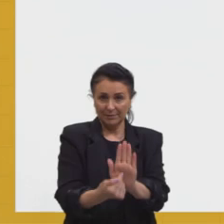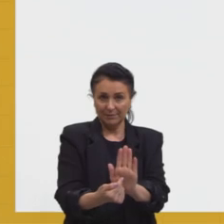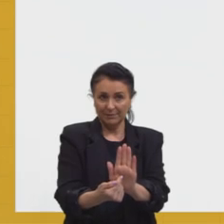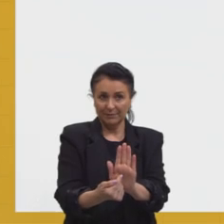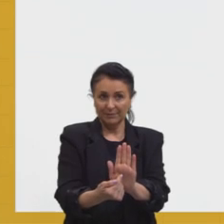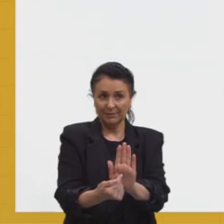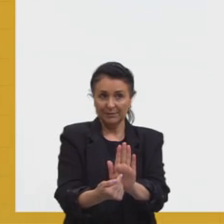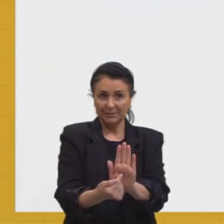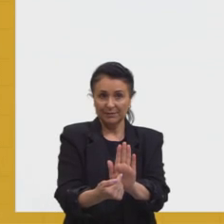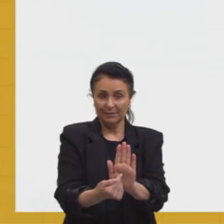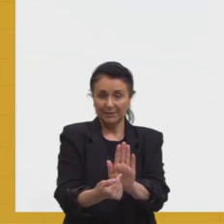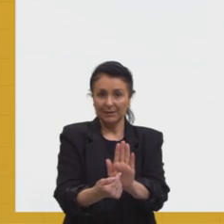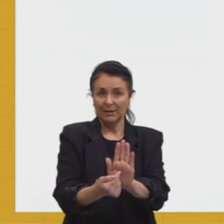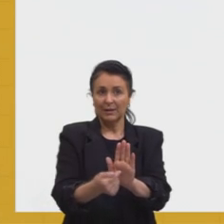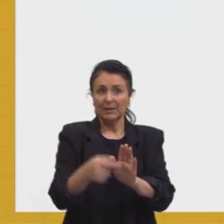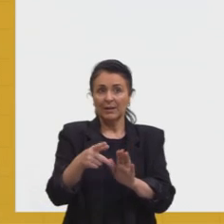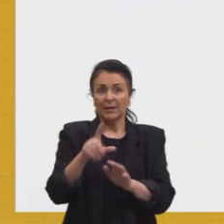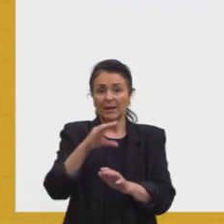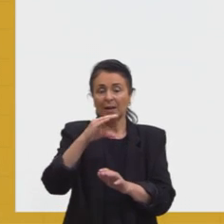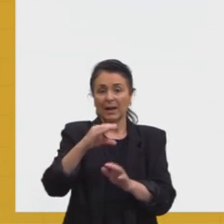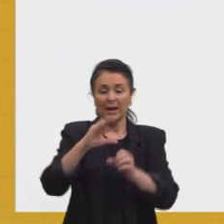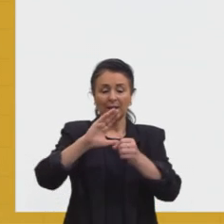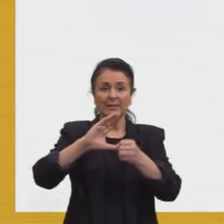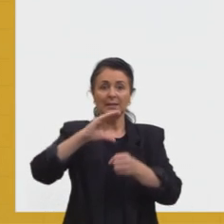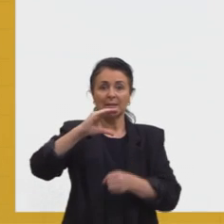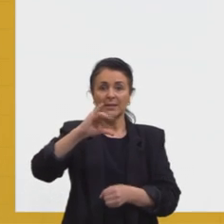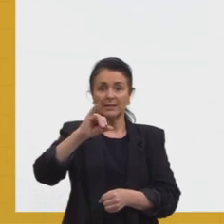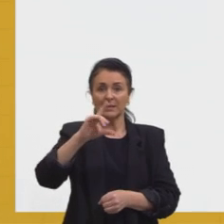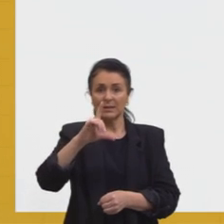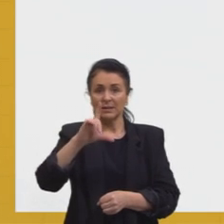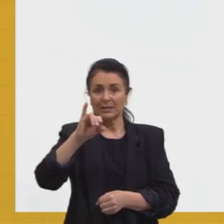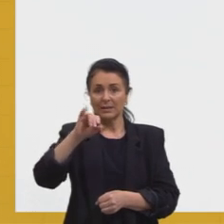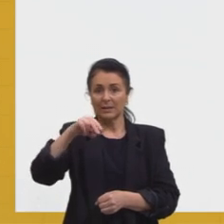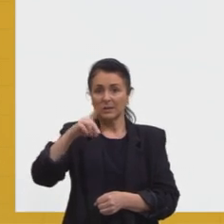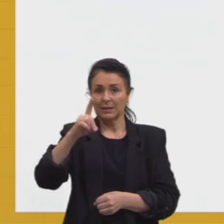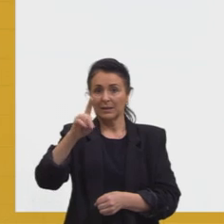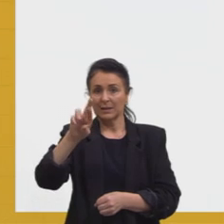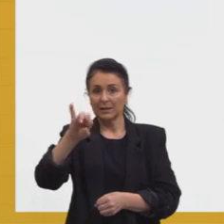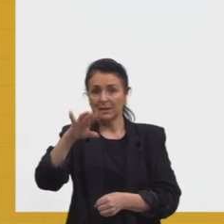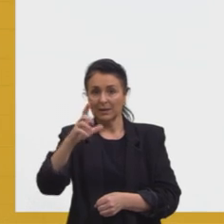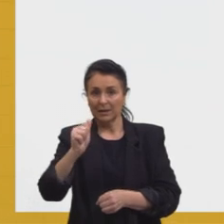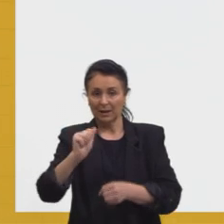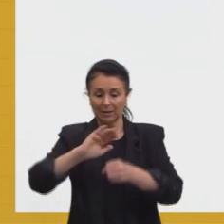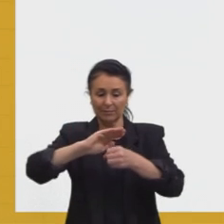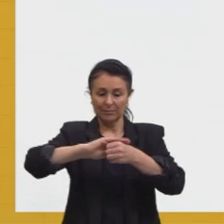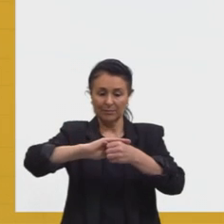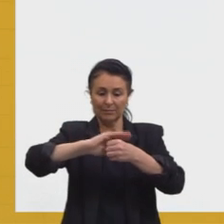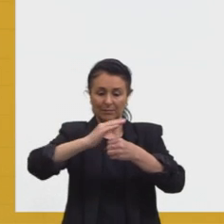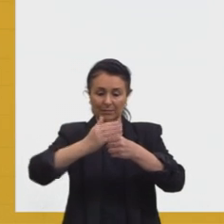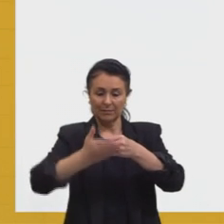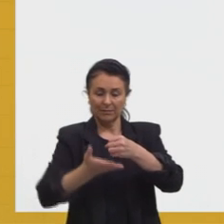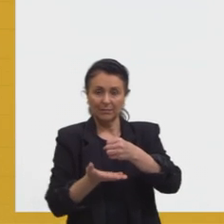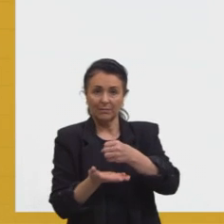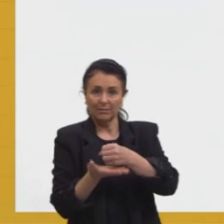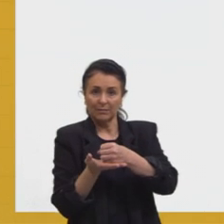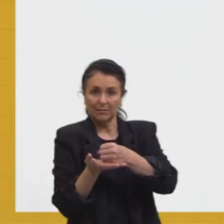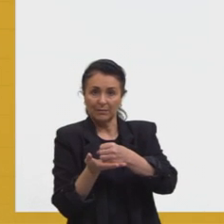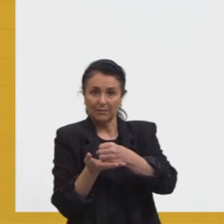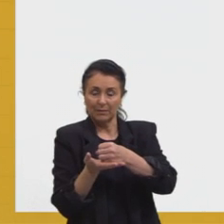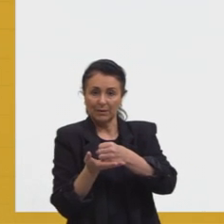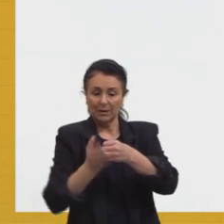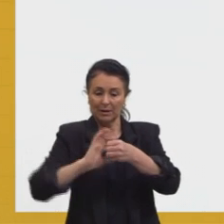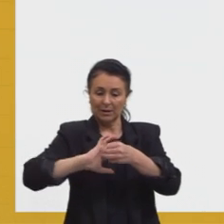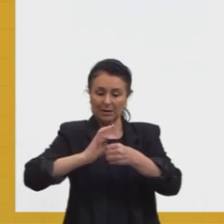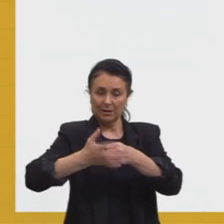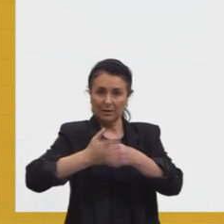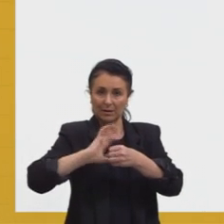é a projeção cilíndrica. Vejam bem, a esfera terrestre, nesse caso aqui, ela é envolvida